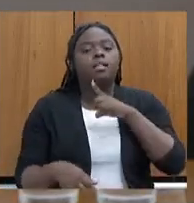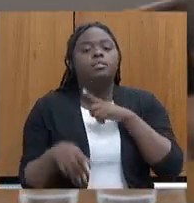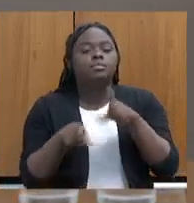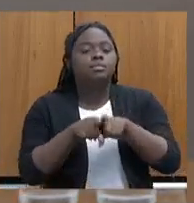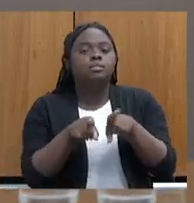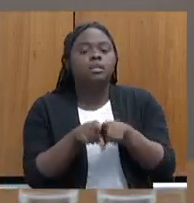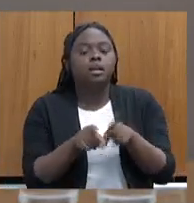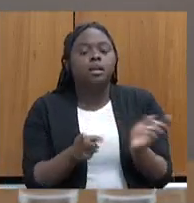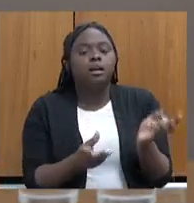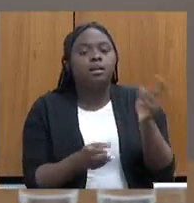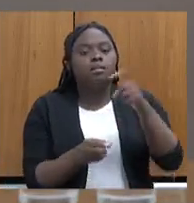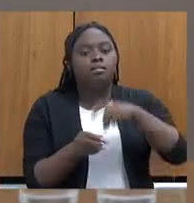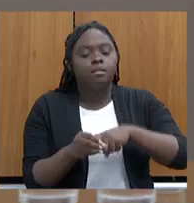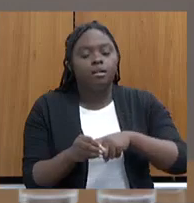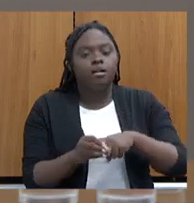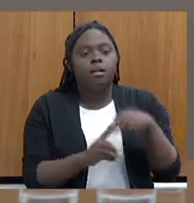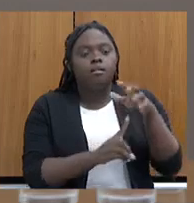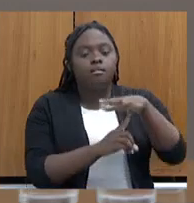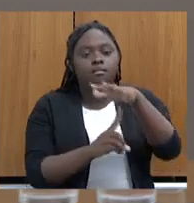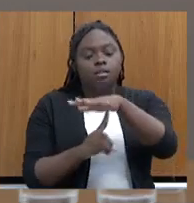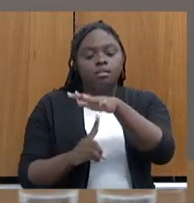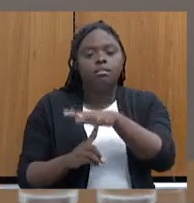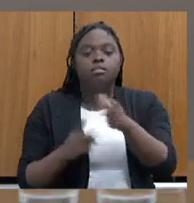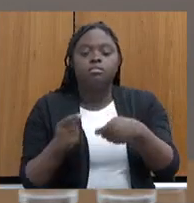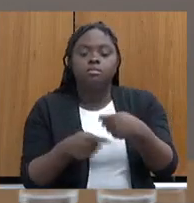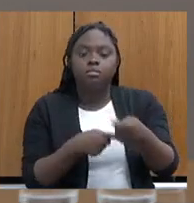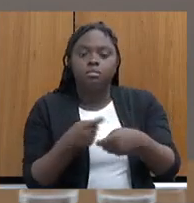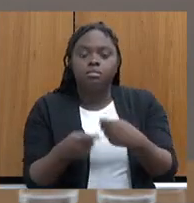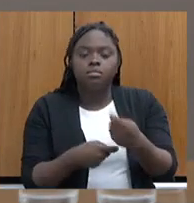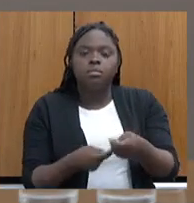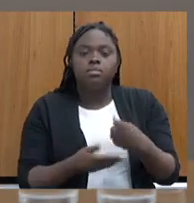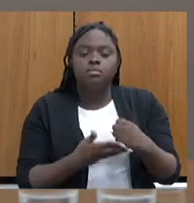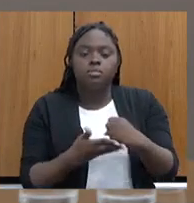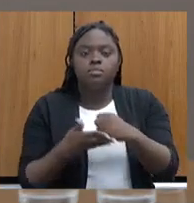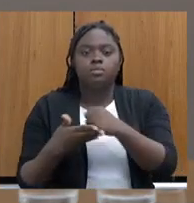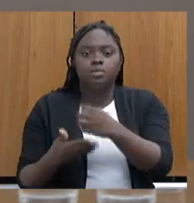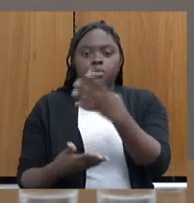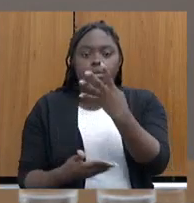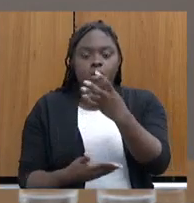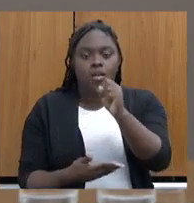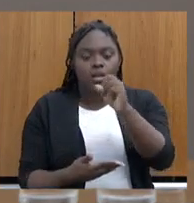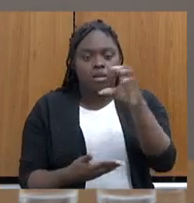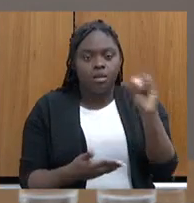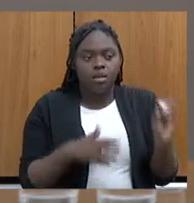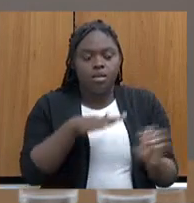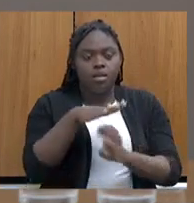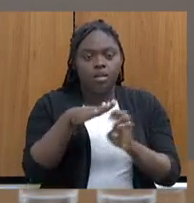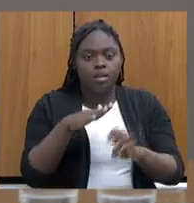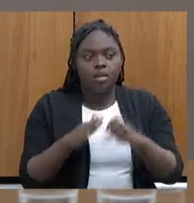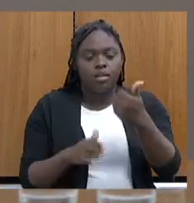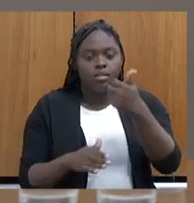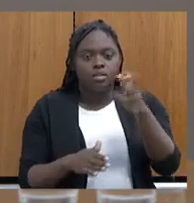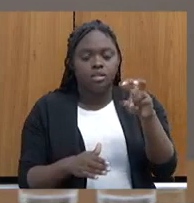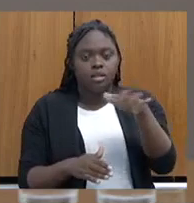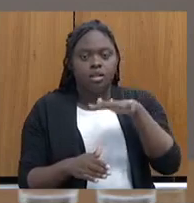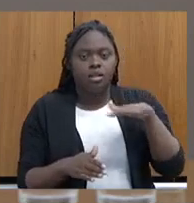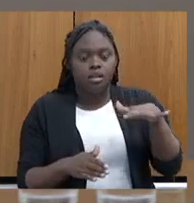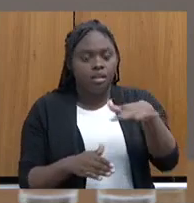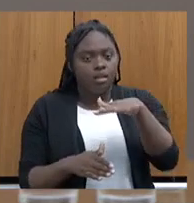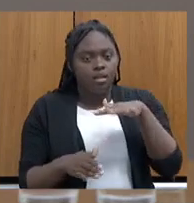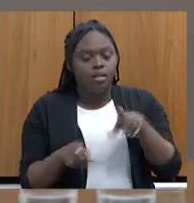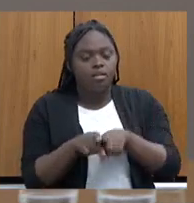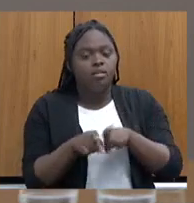retorno das feiras de Economia Popular Solidária, com 480 empreendimentos, nas 15 feiras regionais e na feira estadual.